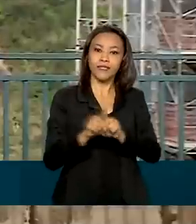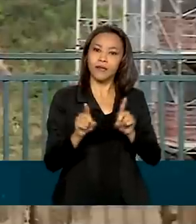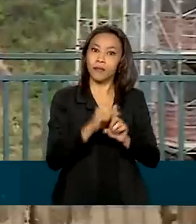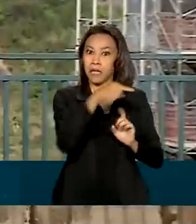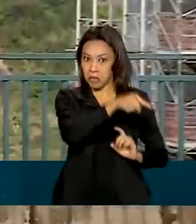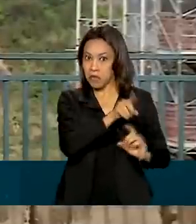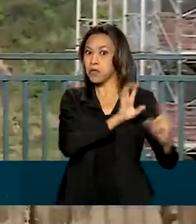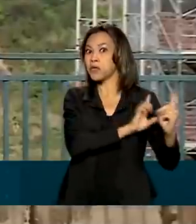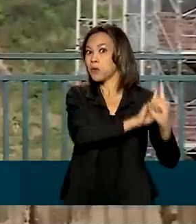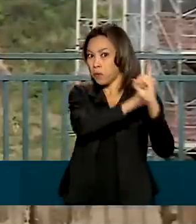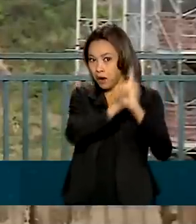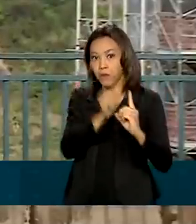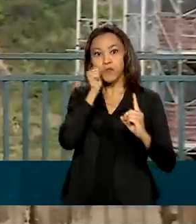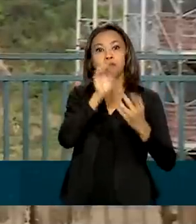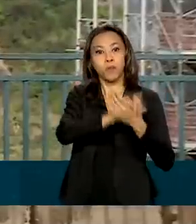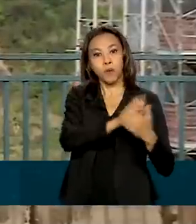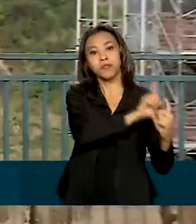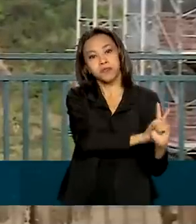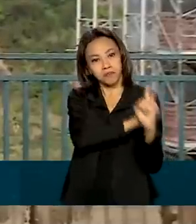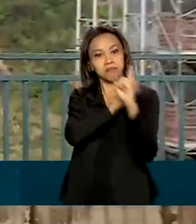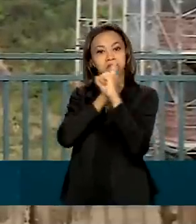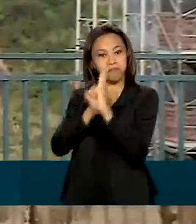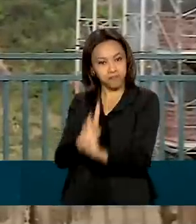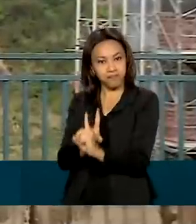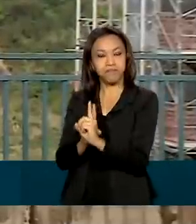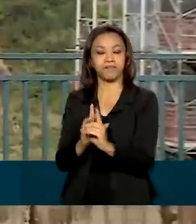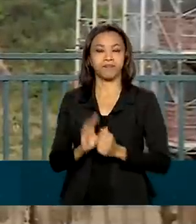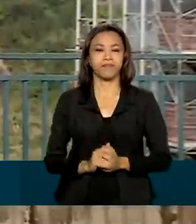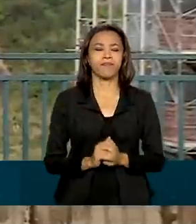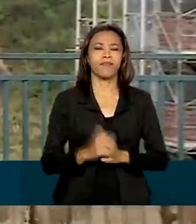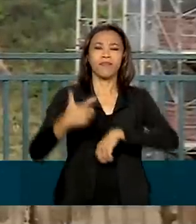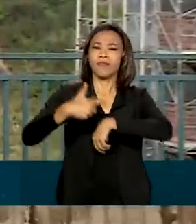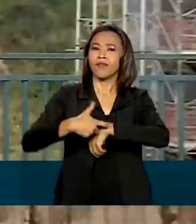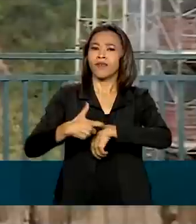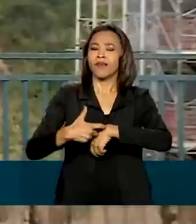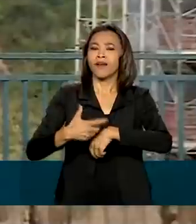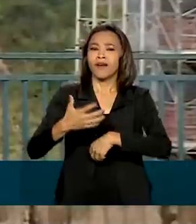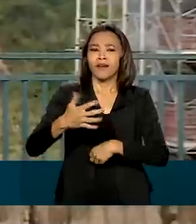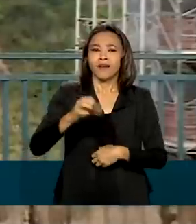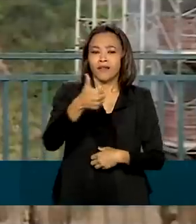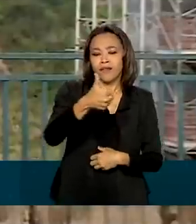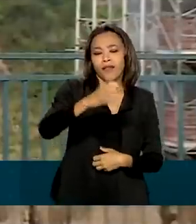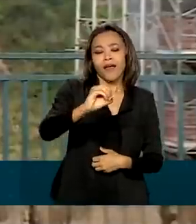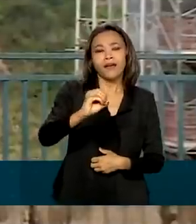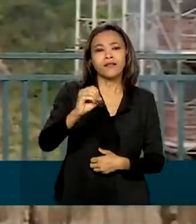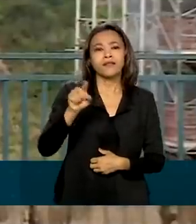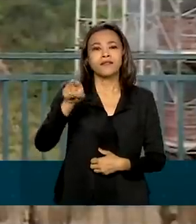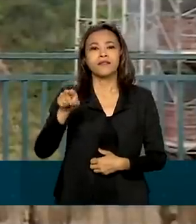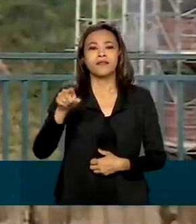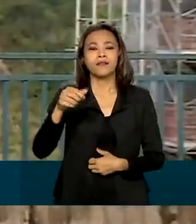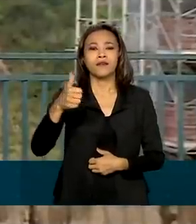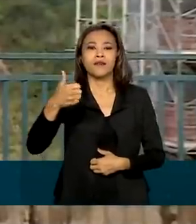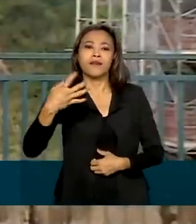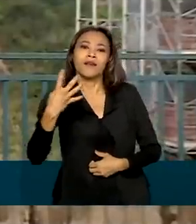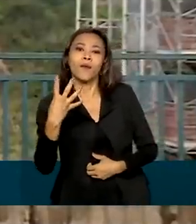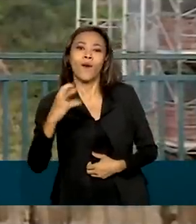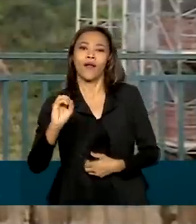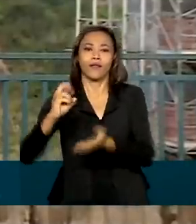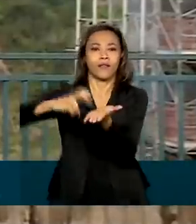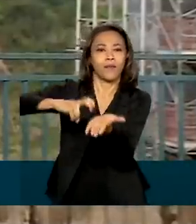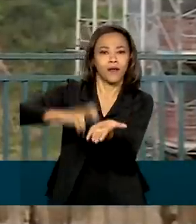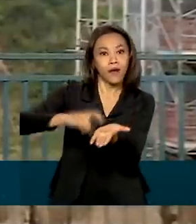Ábido também trará a esposa, Silvana Ábido. Por volta das 10h40 da manhã, está prevista, então, uma